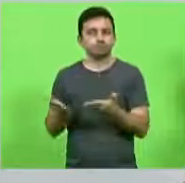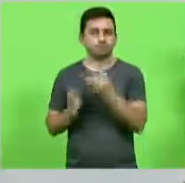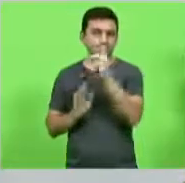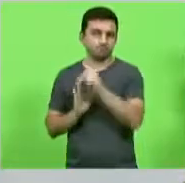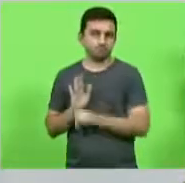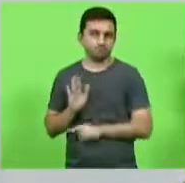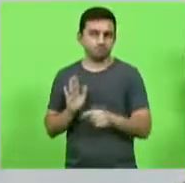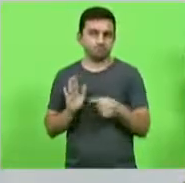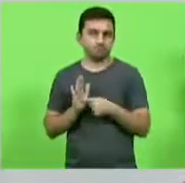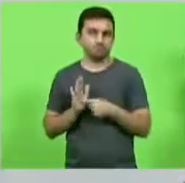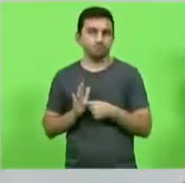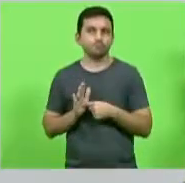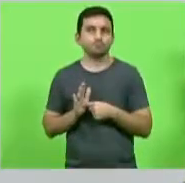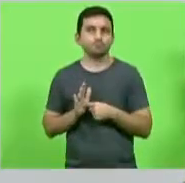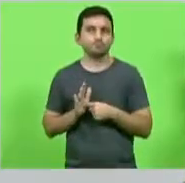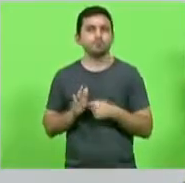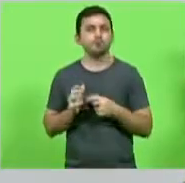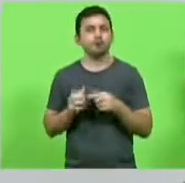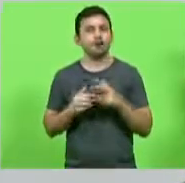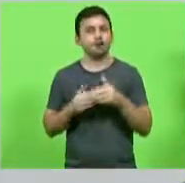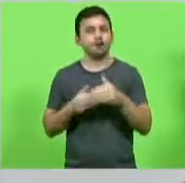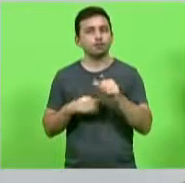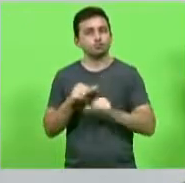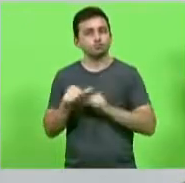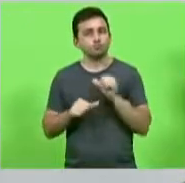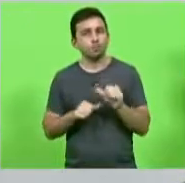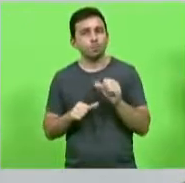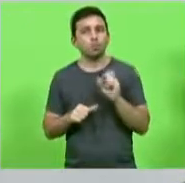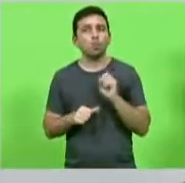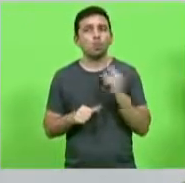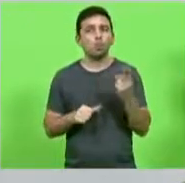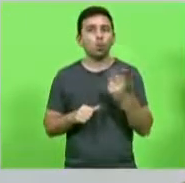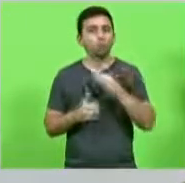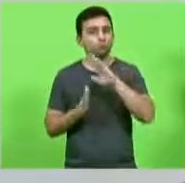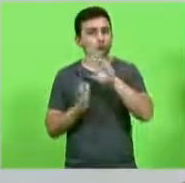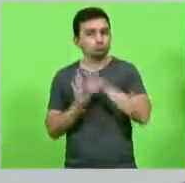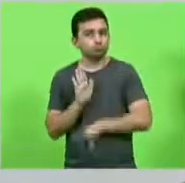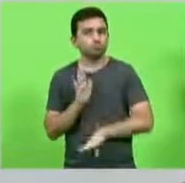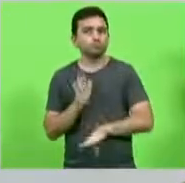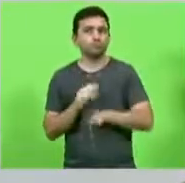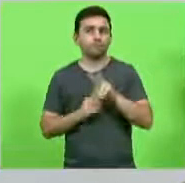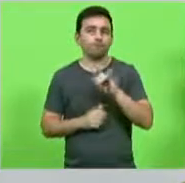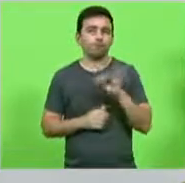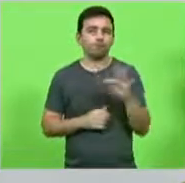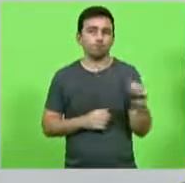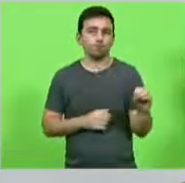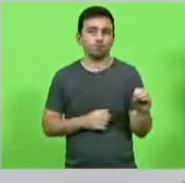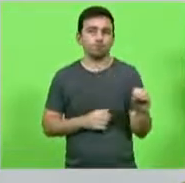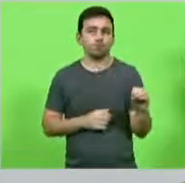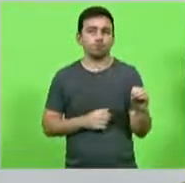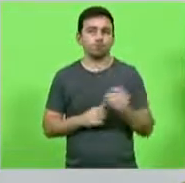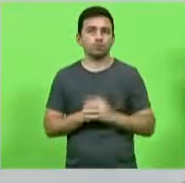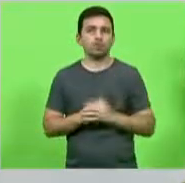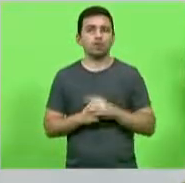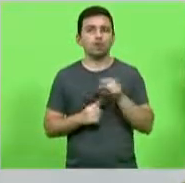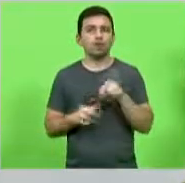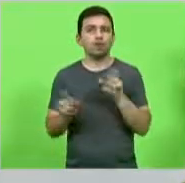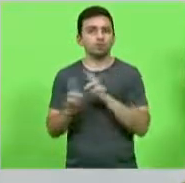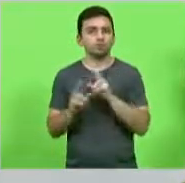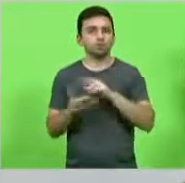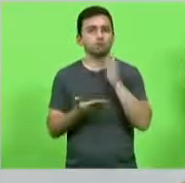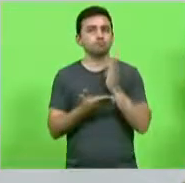projeto que está em tramitação com alterações ou derrubar o veto que diz e faz relação ao